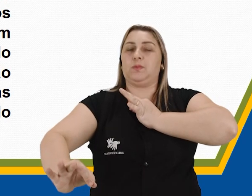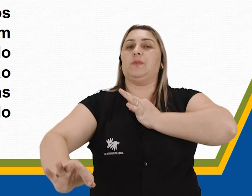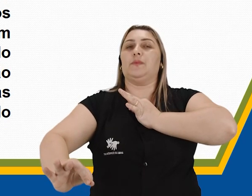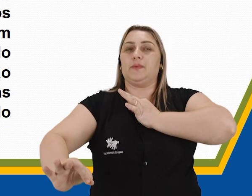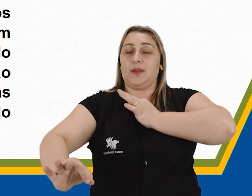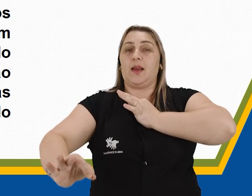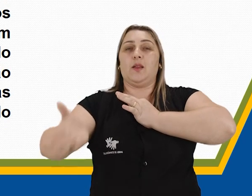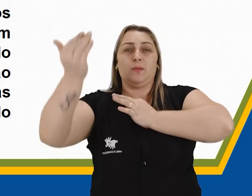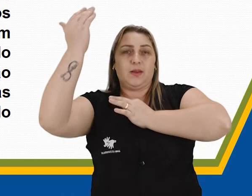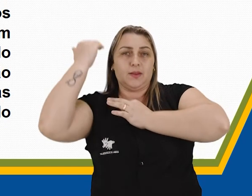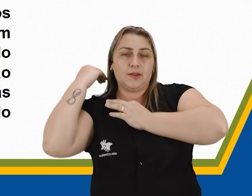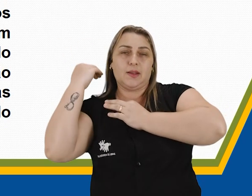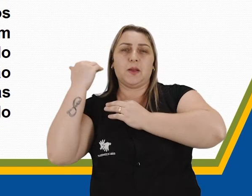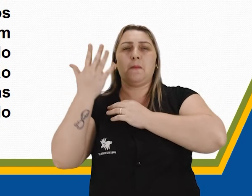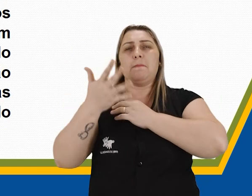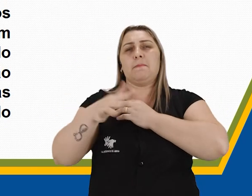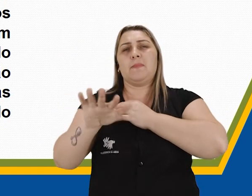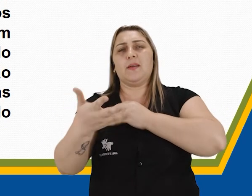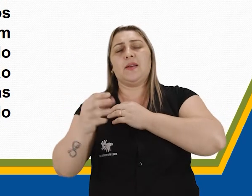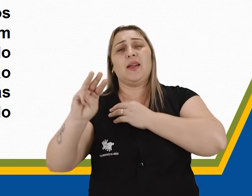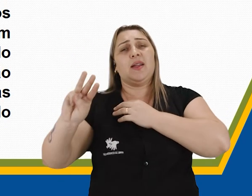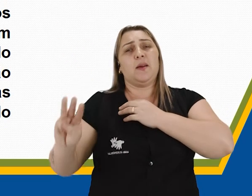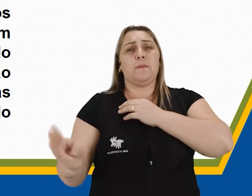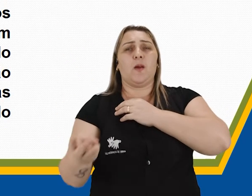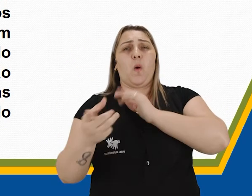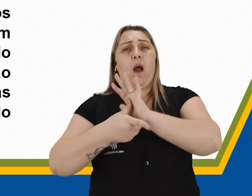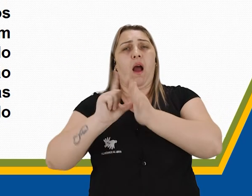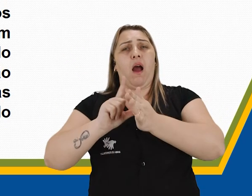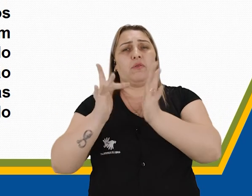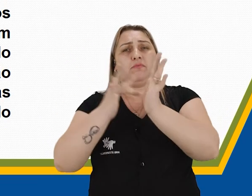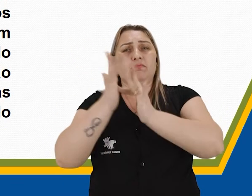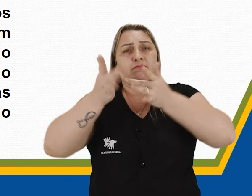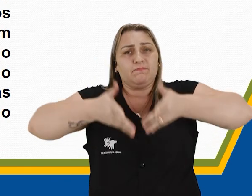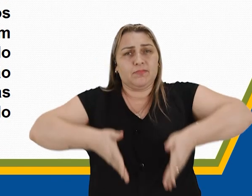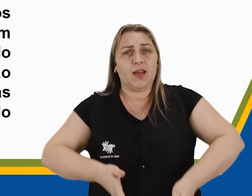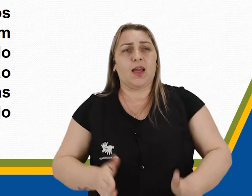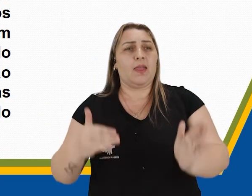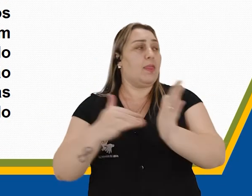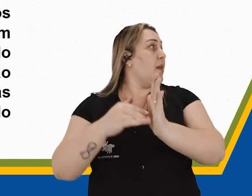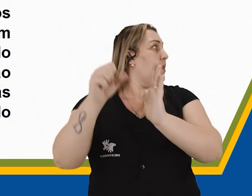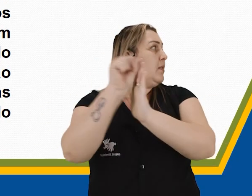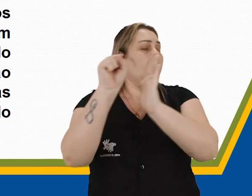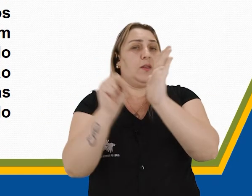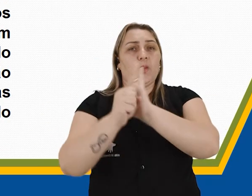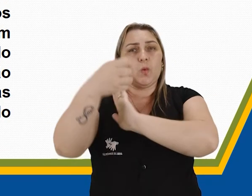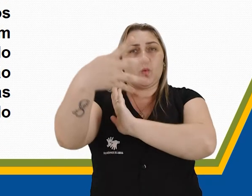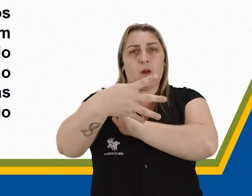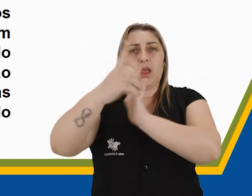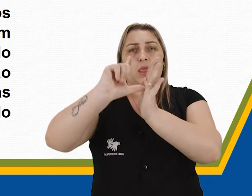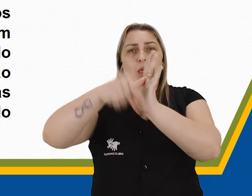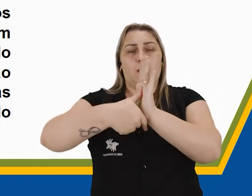Antiguidade. Aproximadamente 3 mil anos antes de Cristo, até o século IV d.C. O Egito